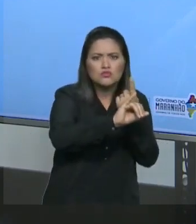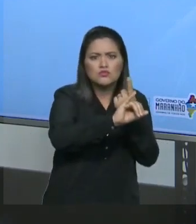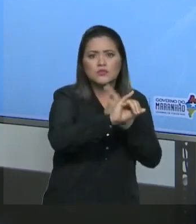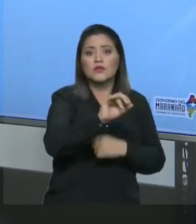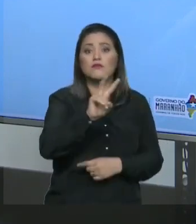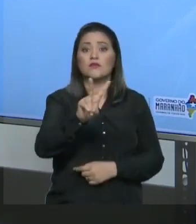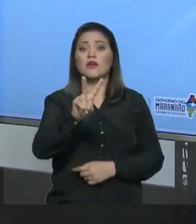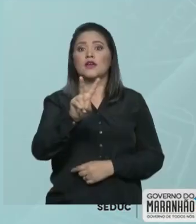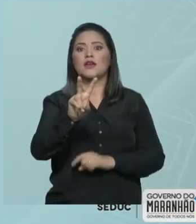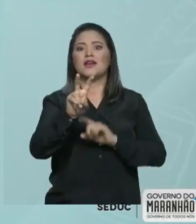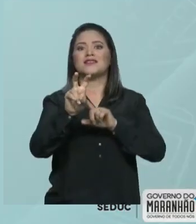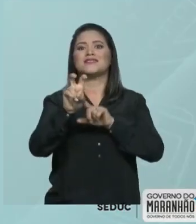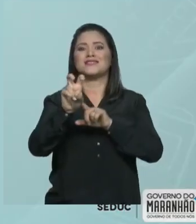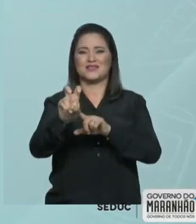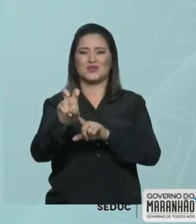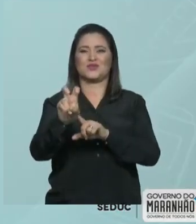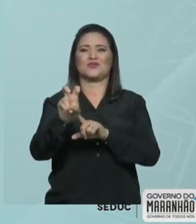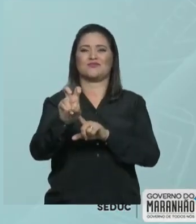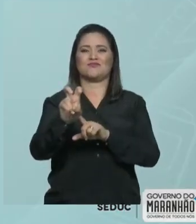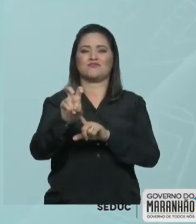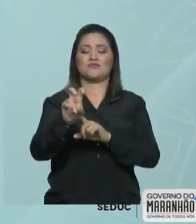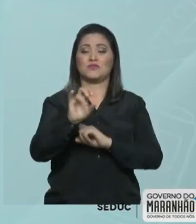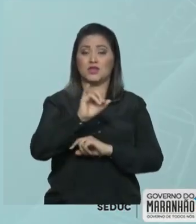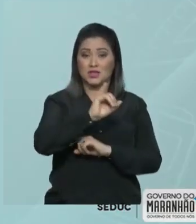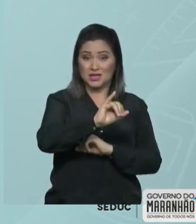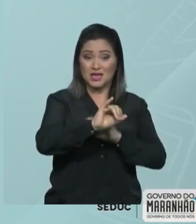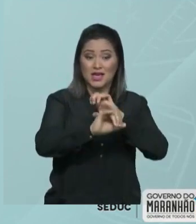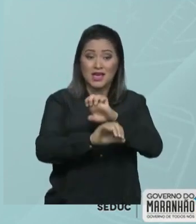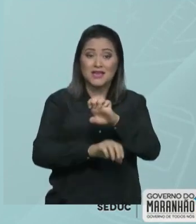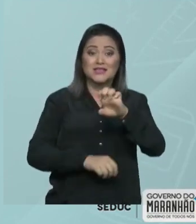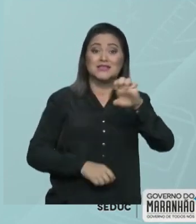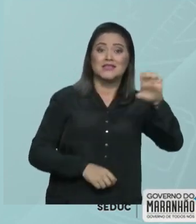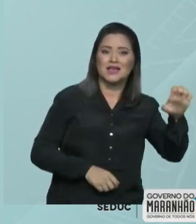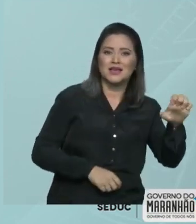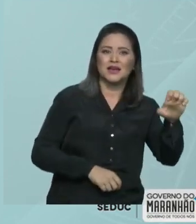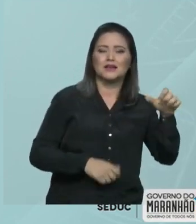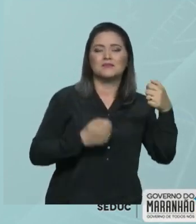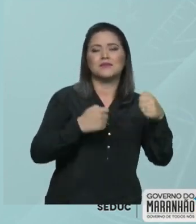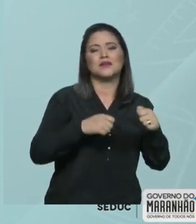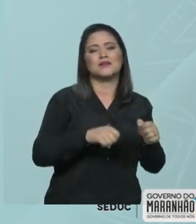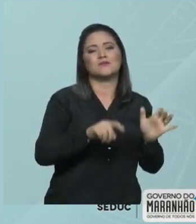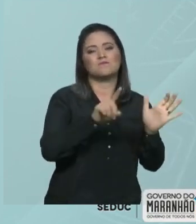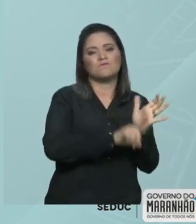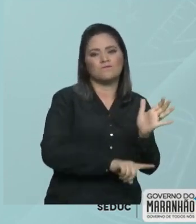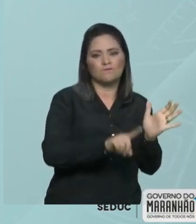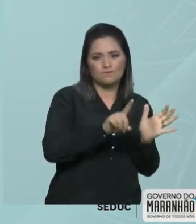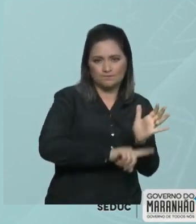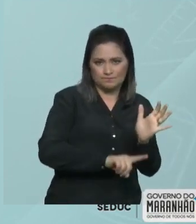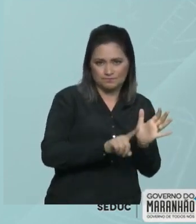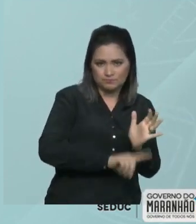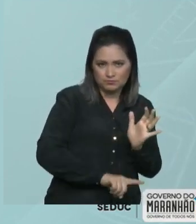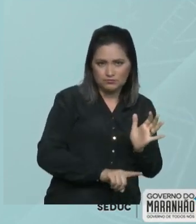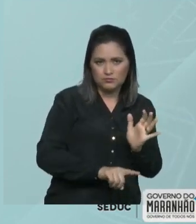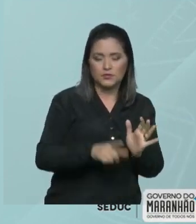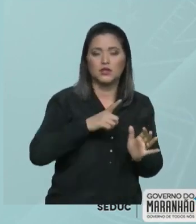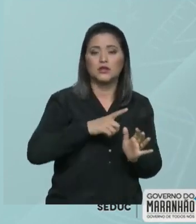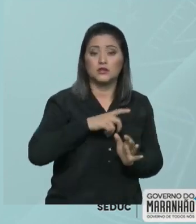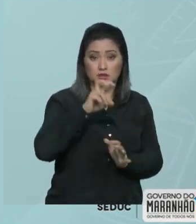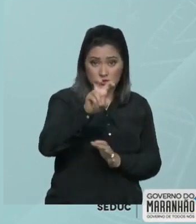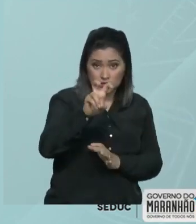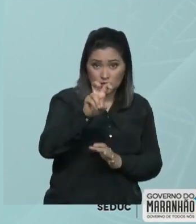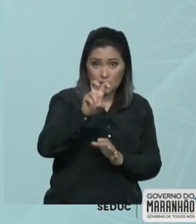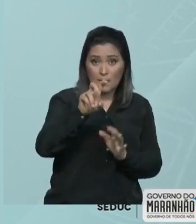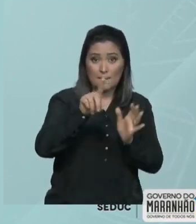está à esquerda do V. Logo, eu tenho que subtrair. E aí, eu vou ter 5 menos 1.